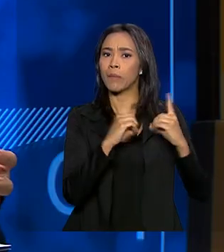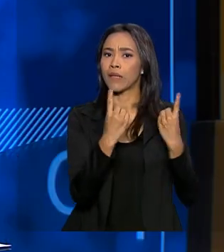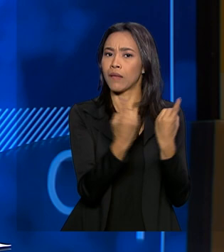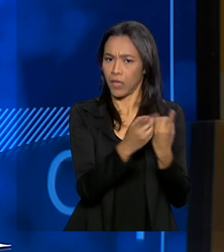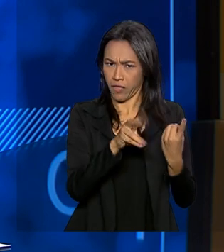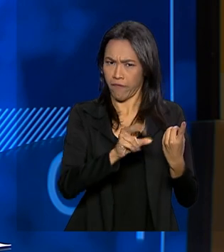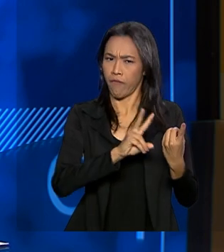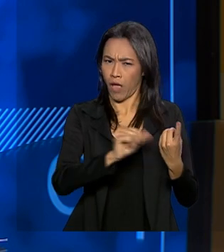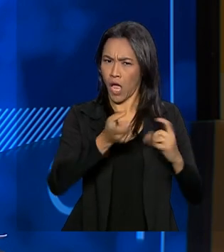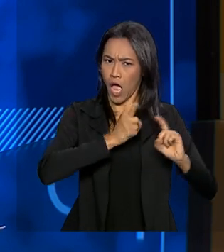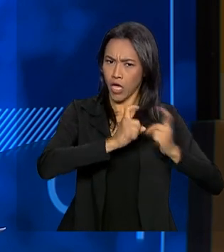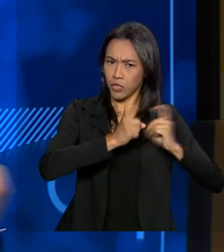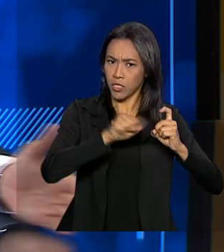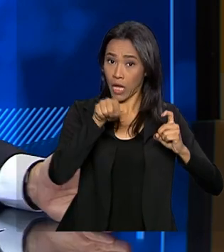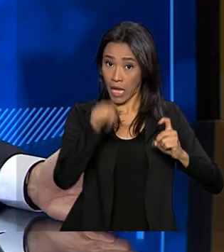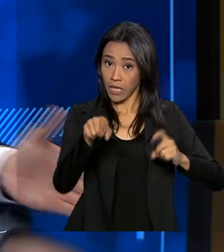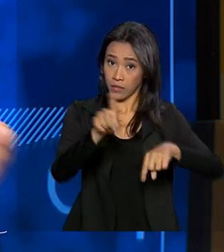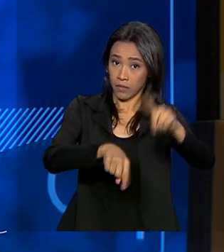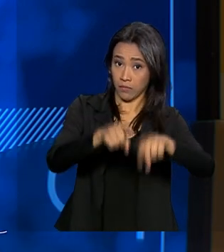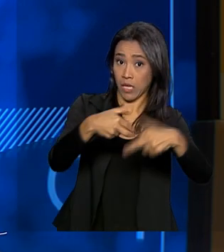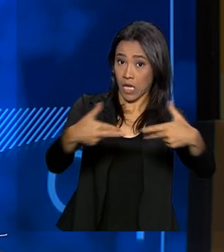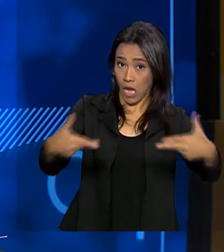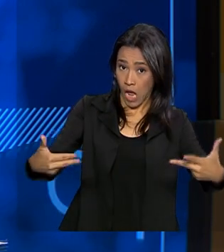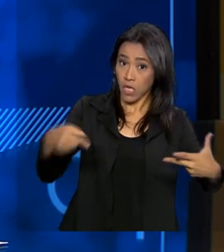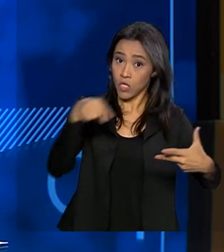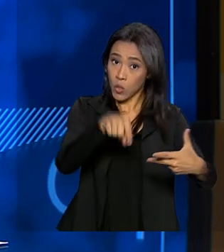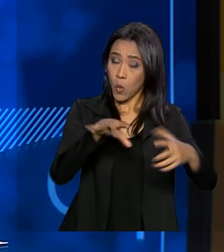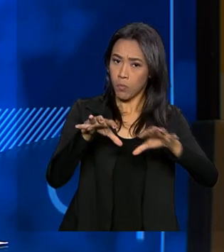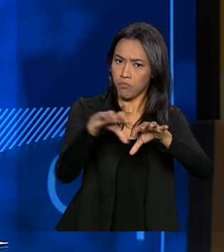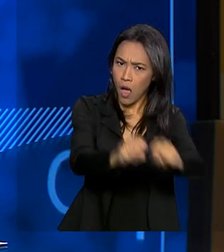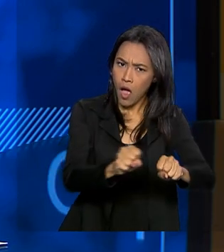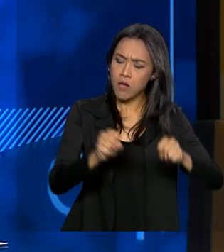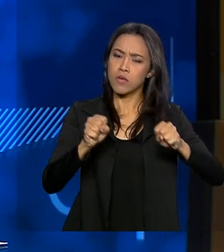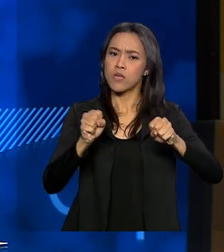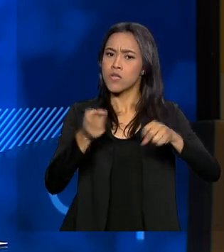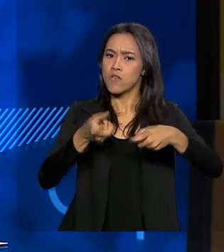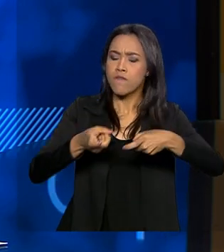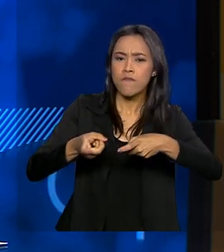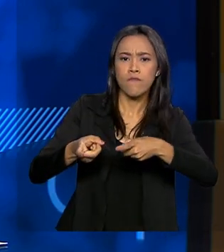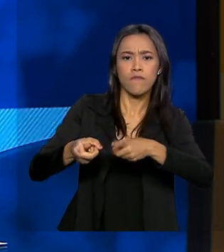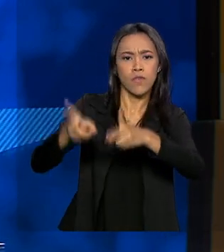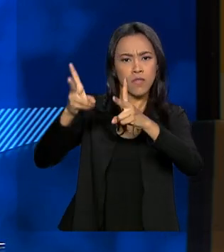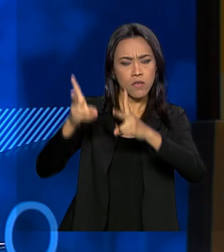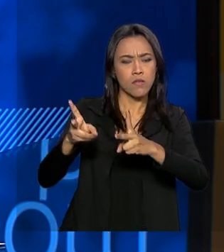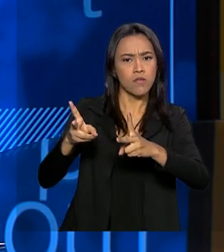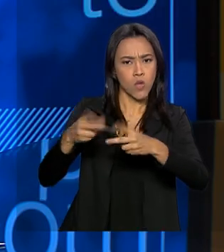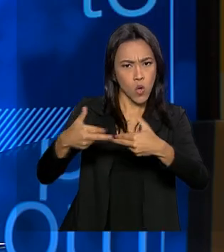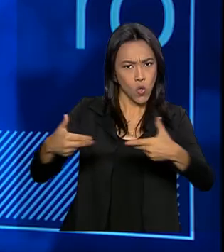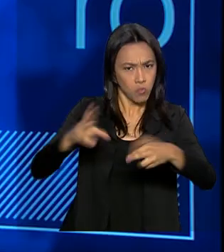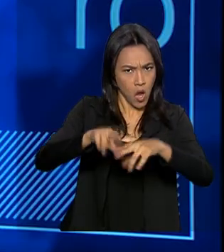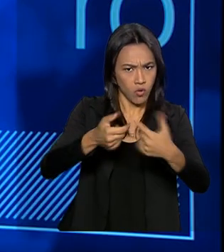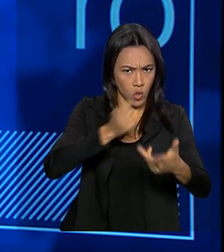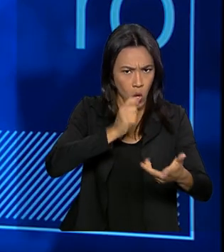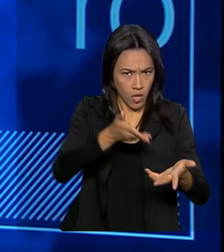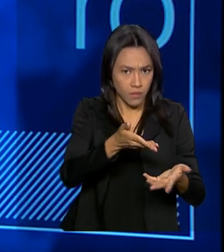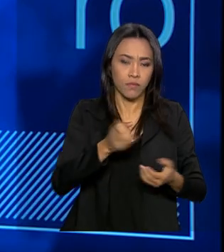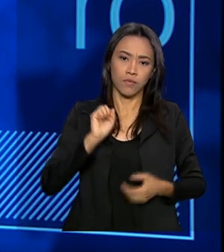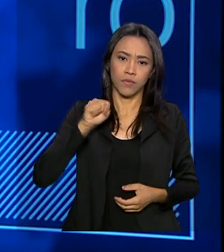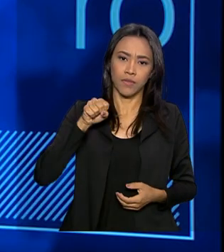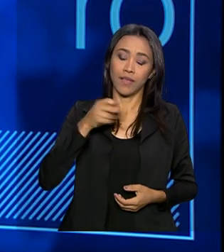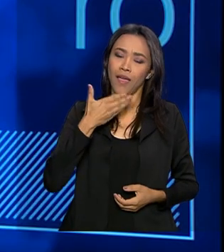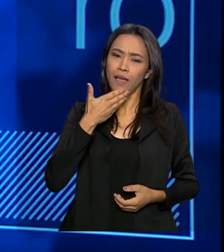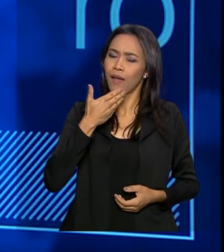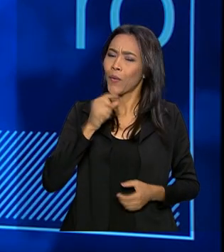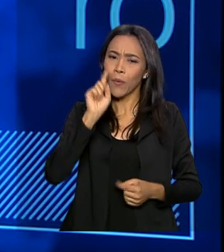a gestão desses recursos que virão com alienação de bens do tráfico de drogas? Exatamente. A ideia é seguir as